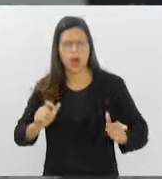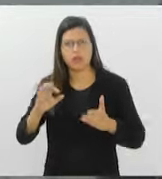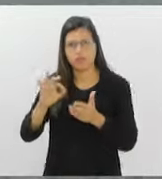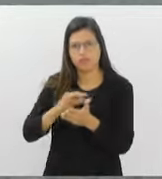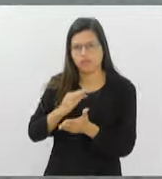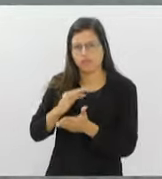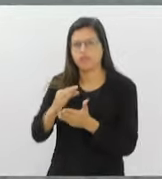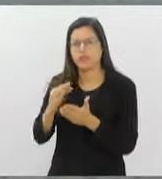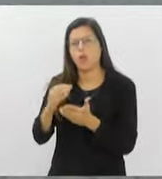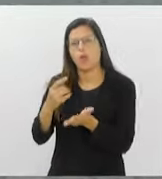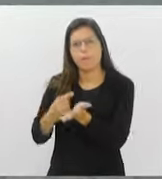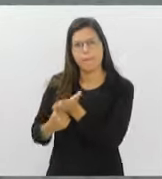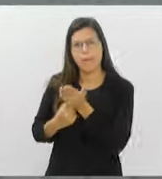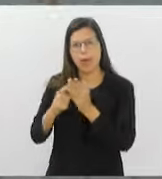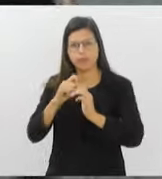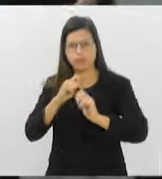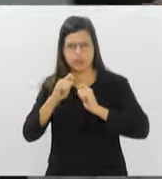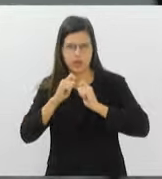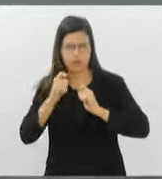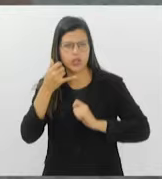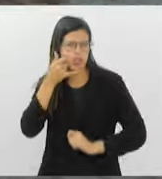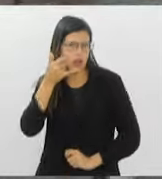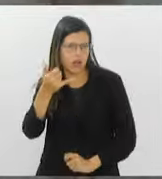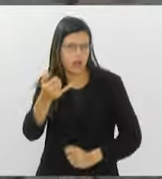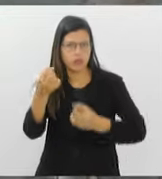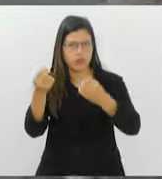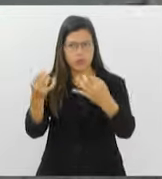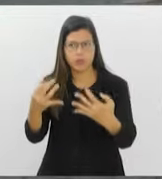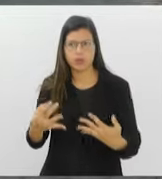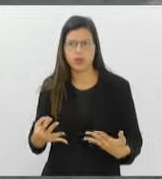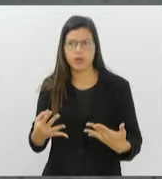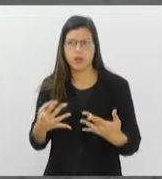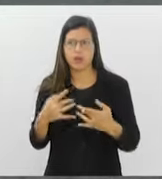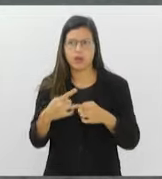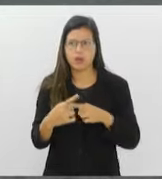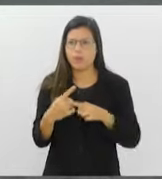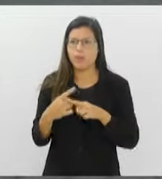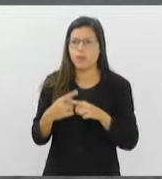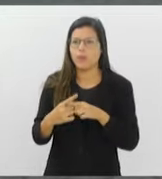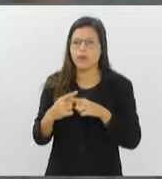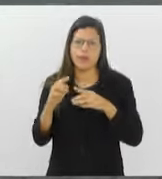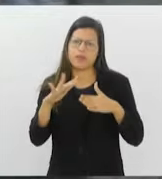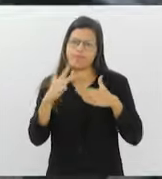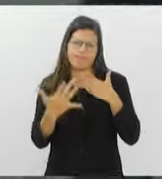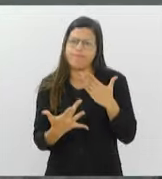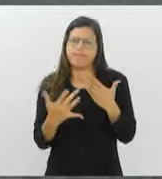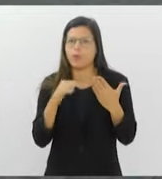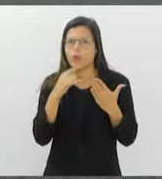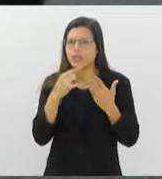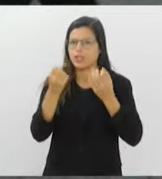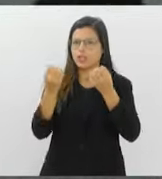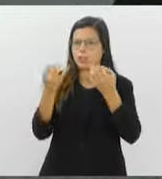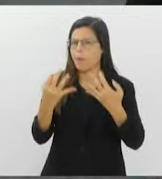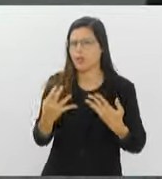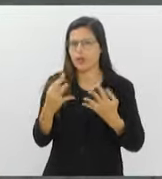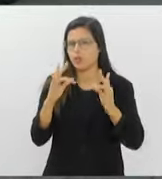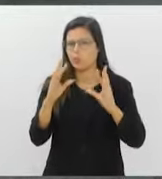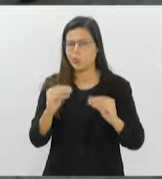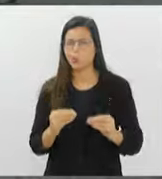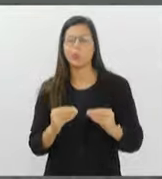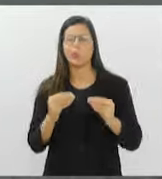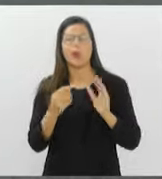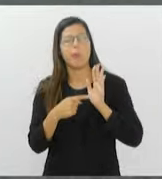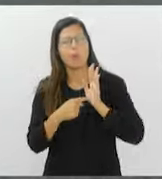entrevista, ligo, falando mais sobre o projeto, porque as mídias não podem, não dá pra gente falar tudo. E converso, todo mundo fala como